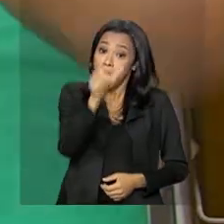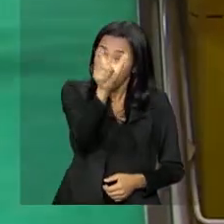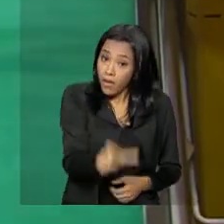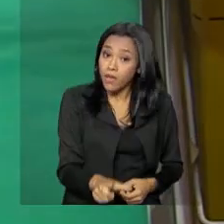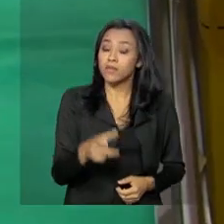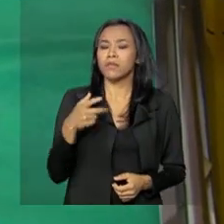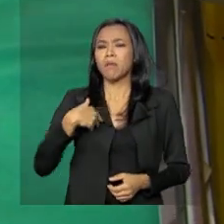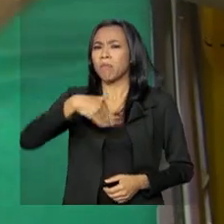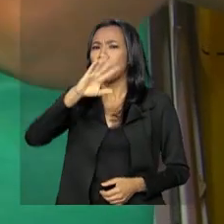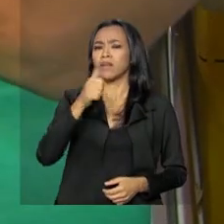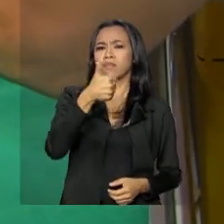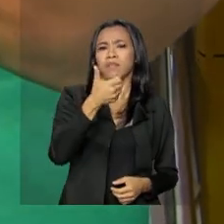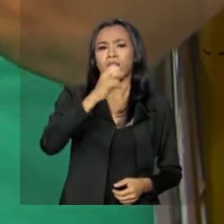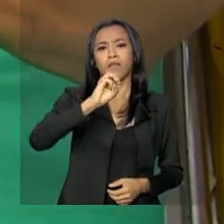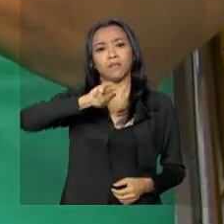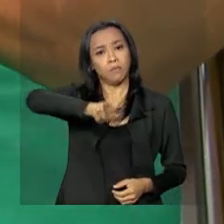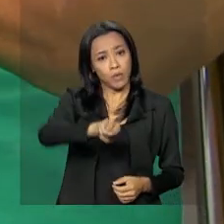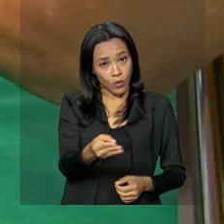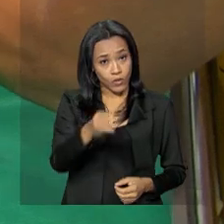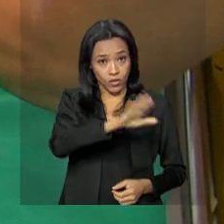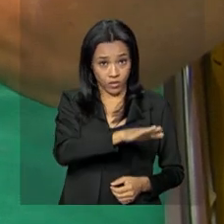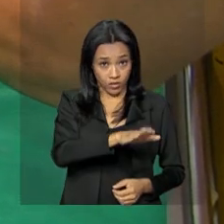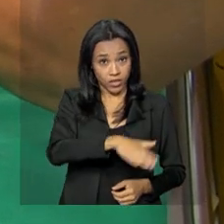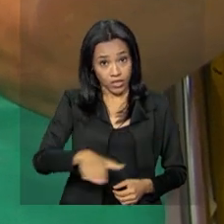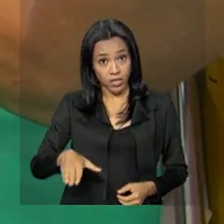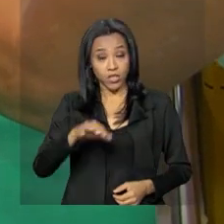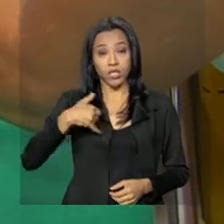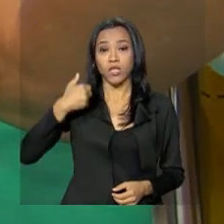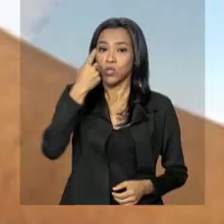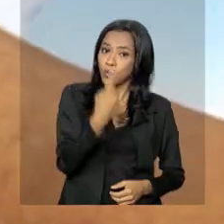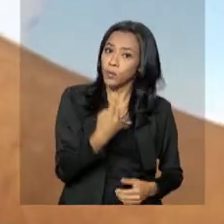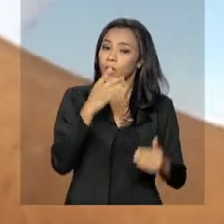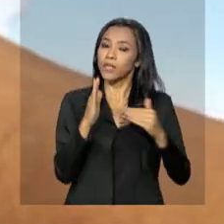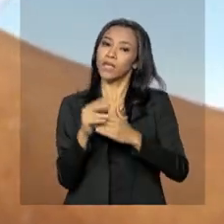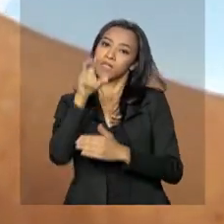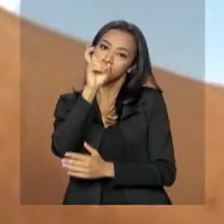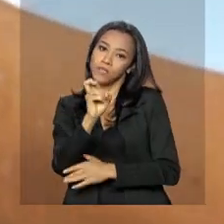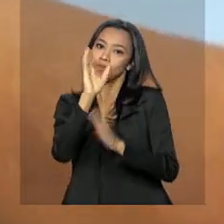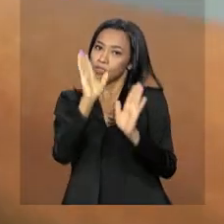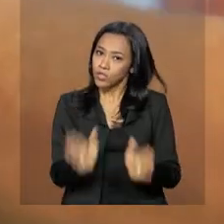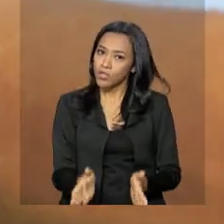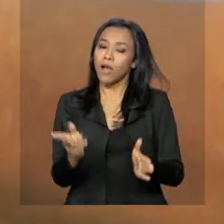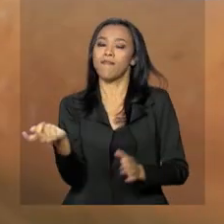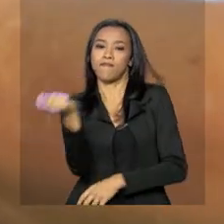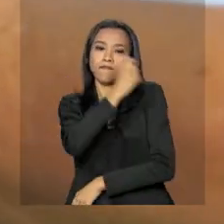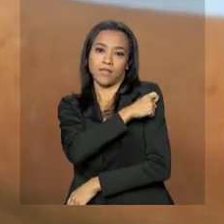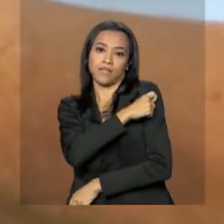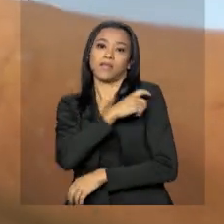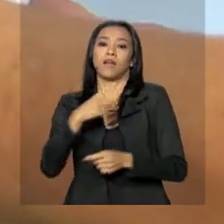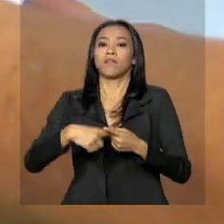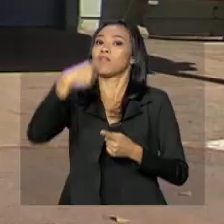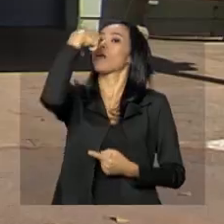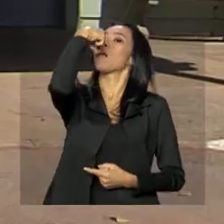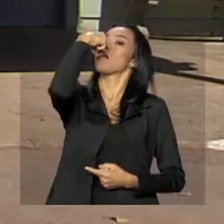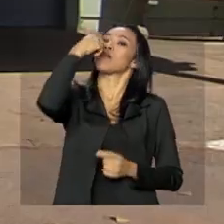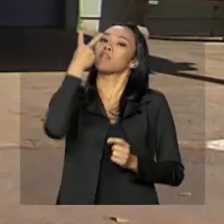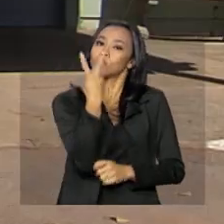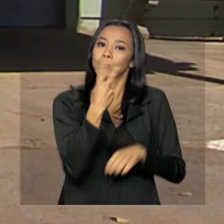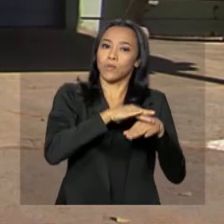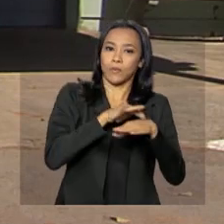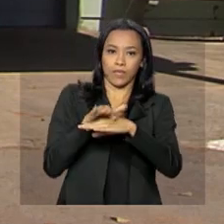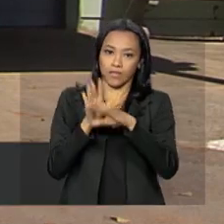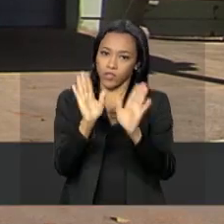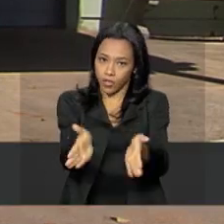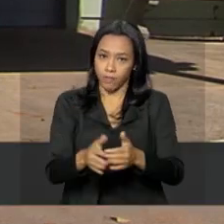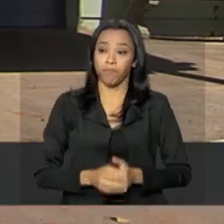mais de 10 milhões de crianças de 1 a 5 anos de idade foram vacinadas contra a polio e o sarampo. Alguns